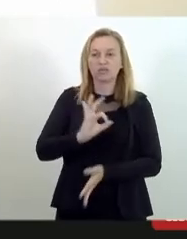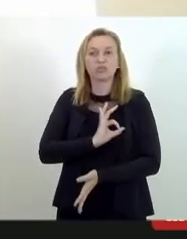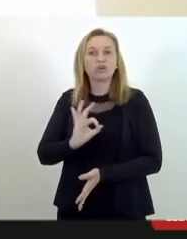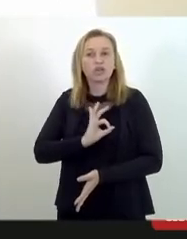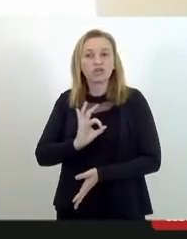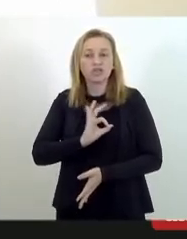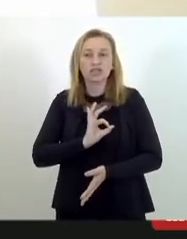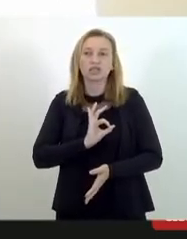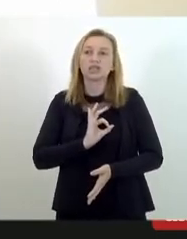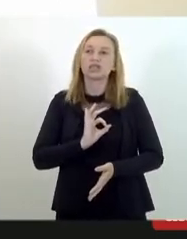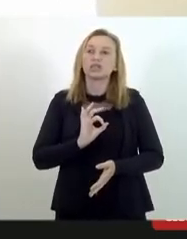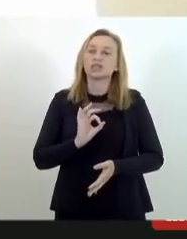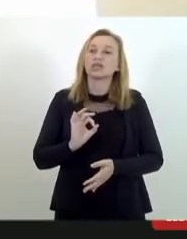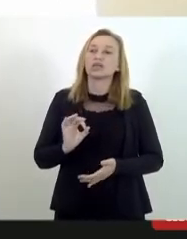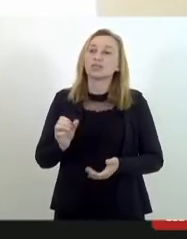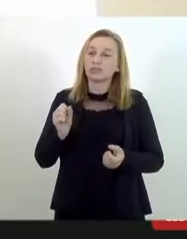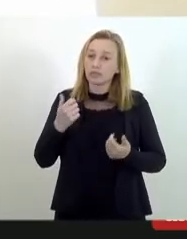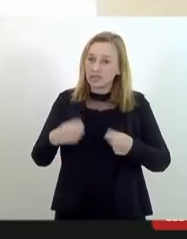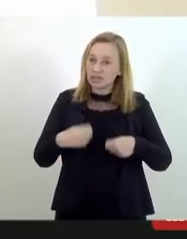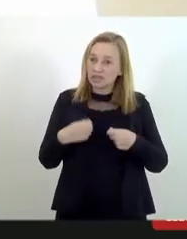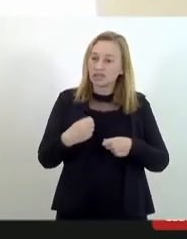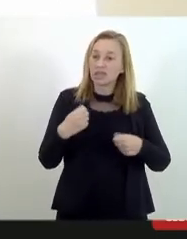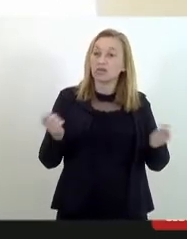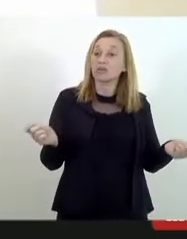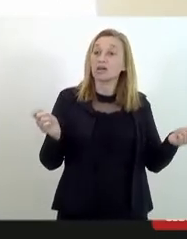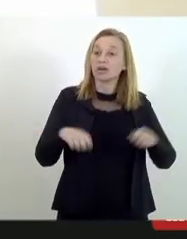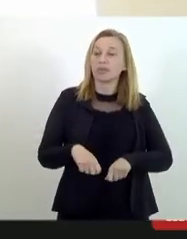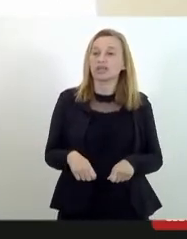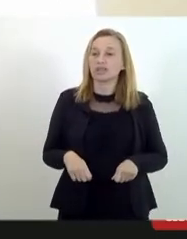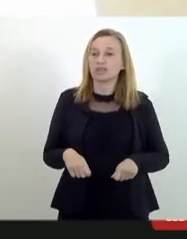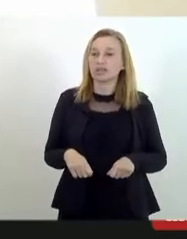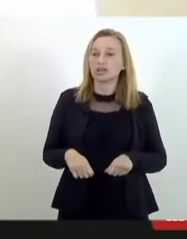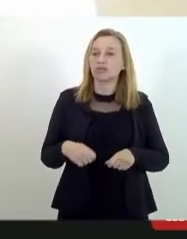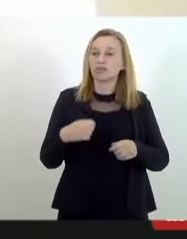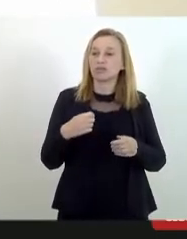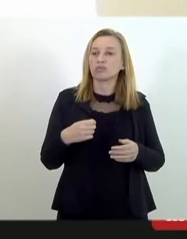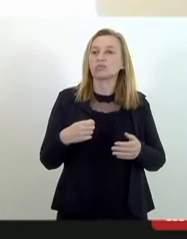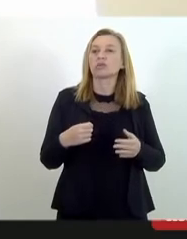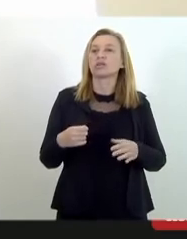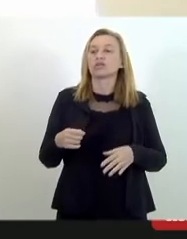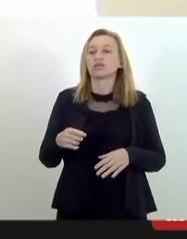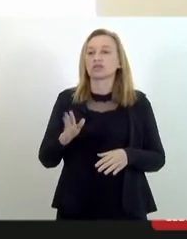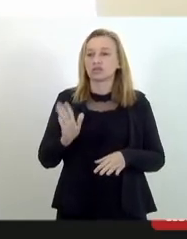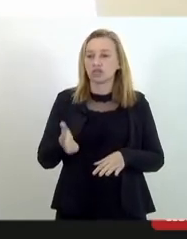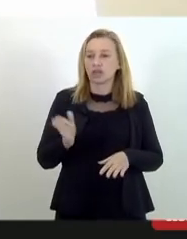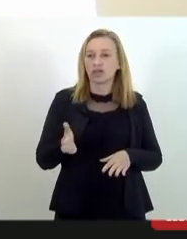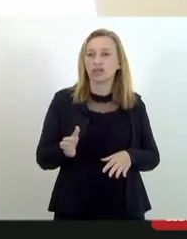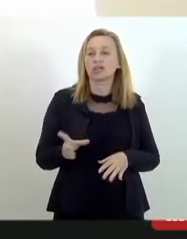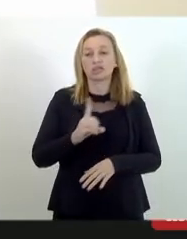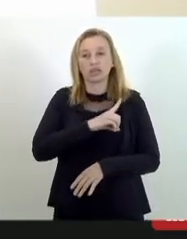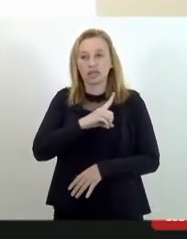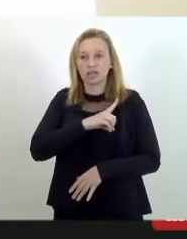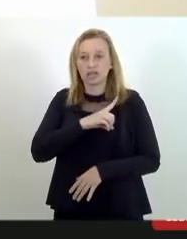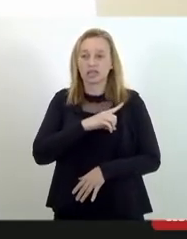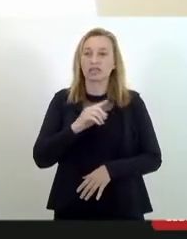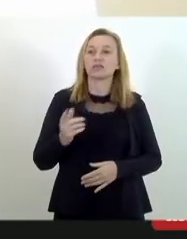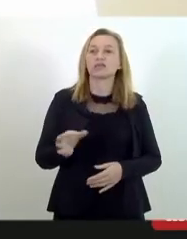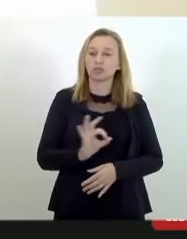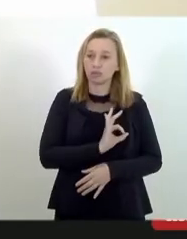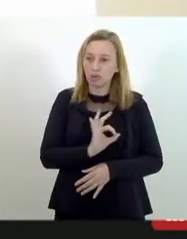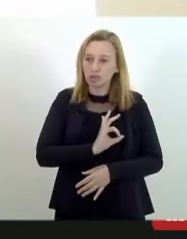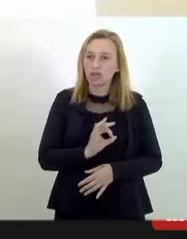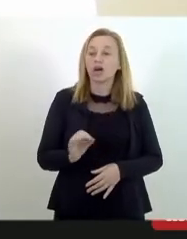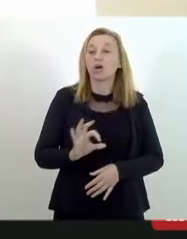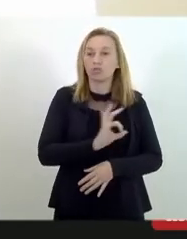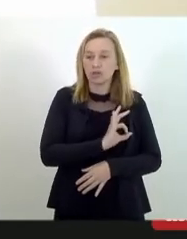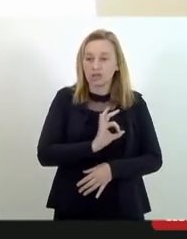capacitação da ponta que vê de regra na violação grave a porta de entrada é a delegacia de polícia, é o policial